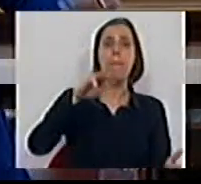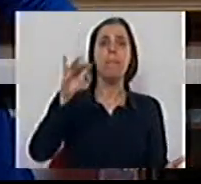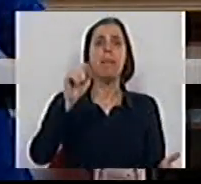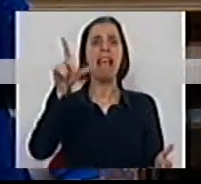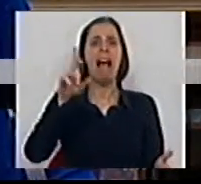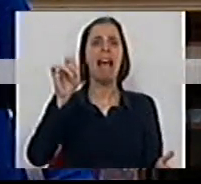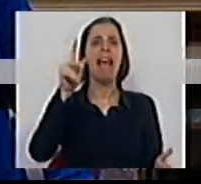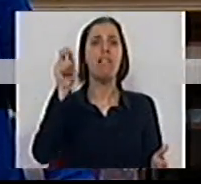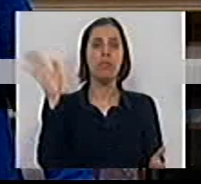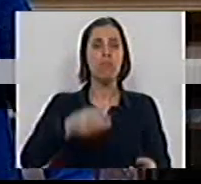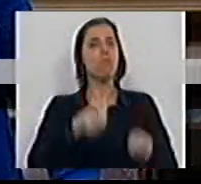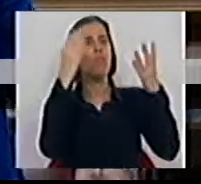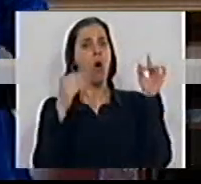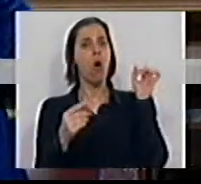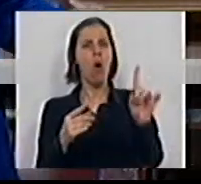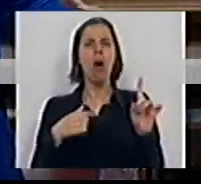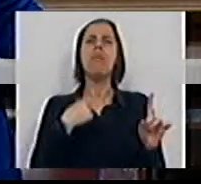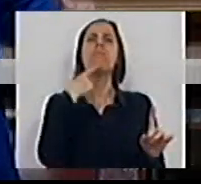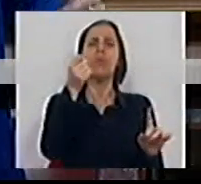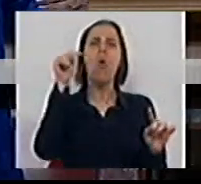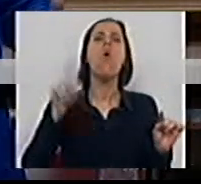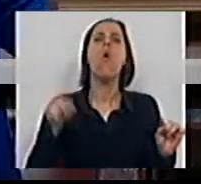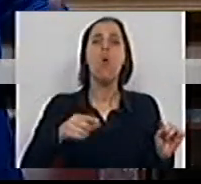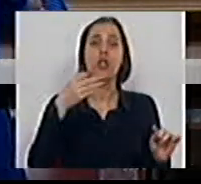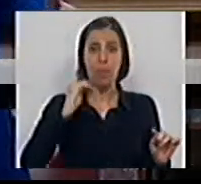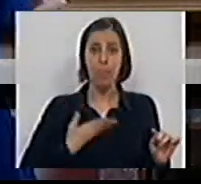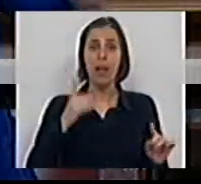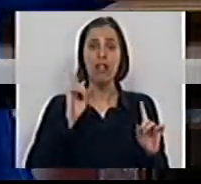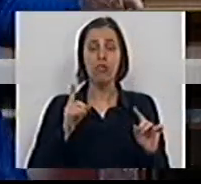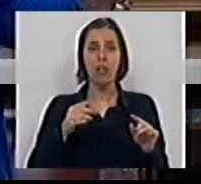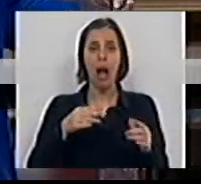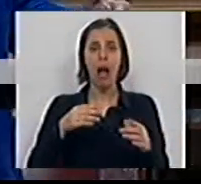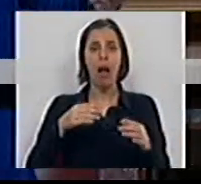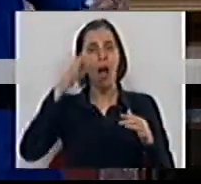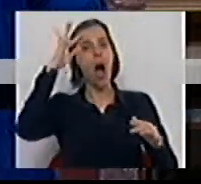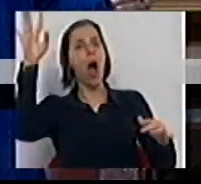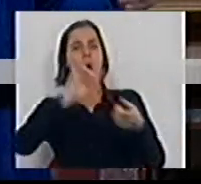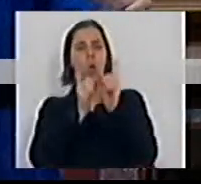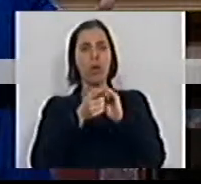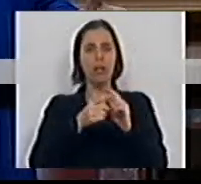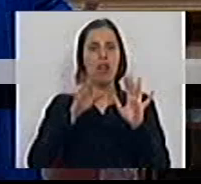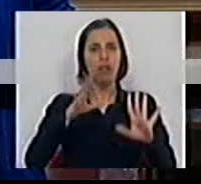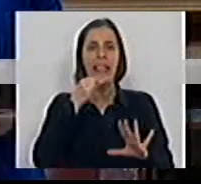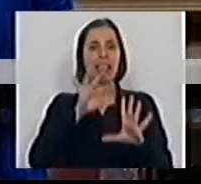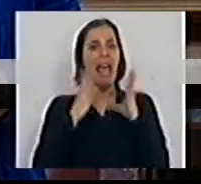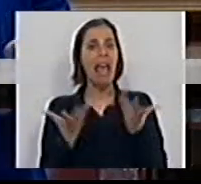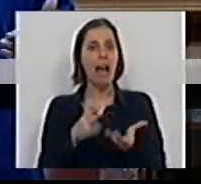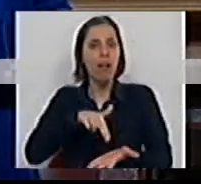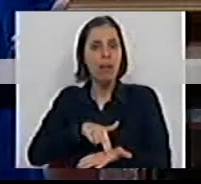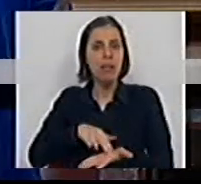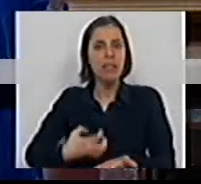E eu quero perguntar-lhe, Sr. Deputado, se hoje o PSD já desceu à terra. Se desceu ao planeta Terra.